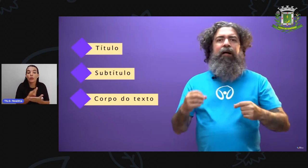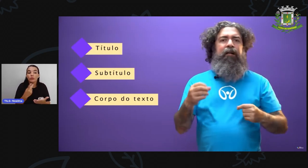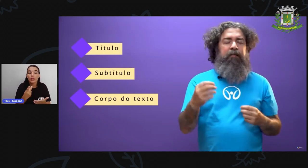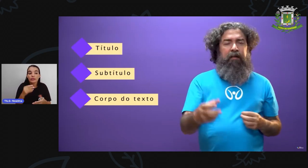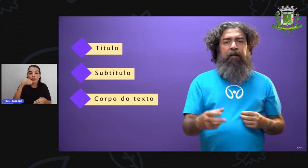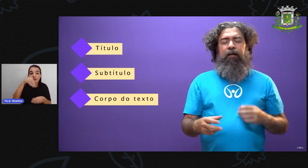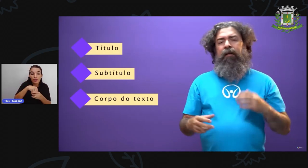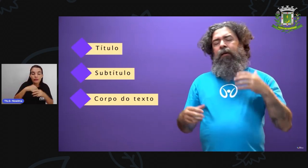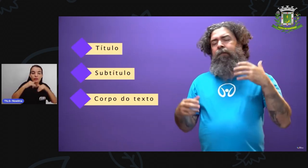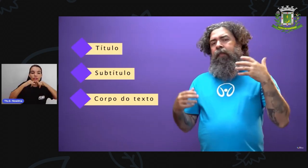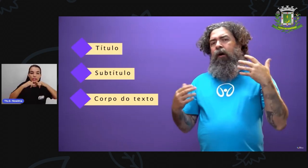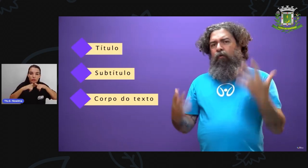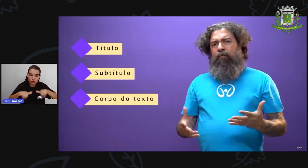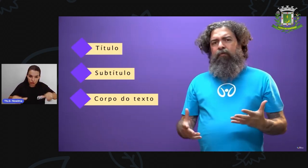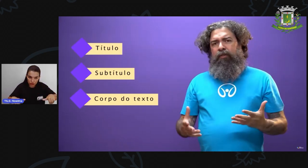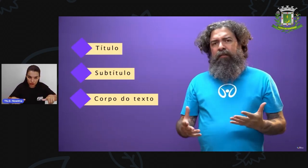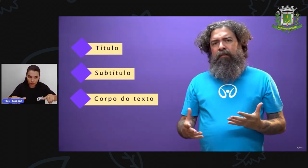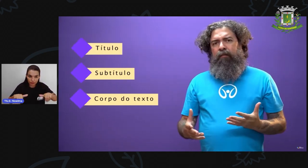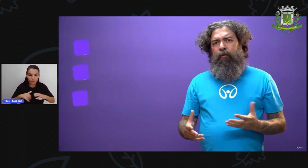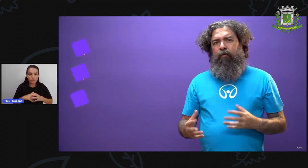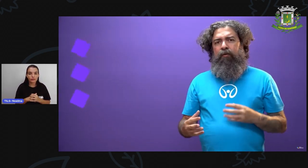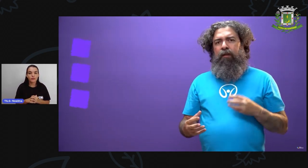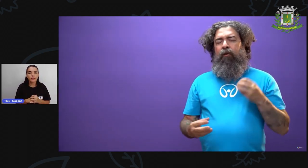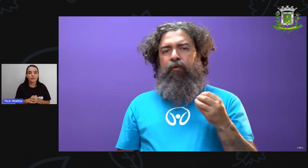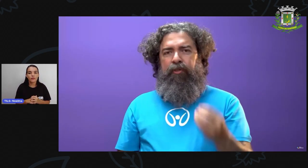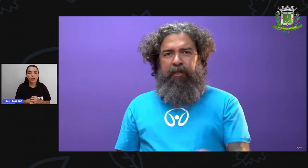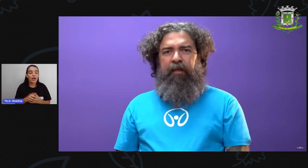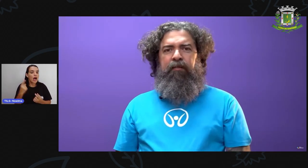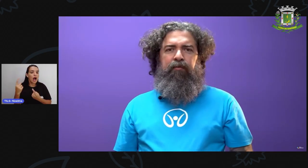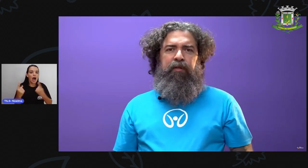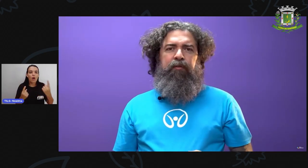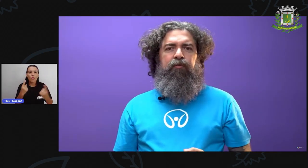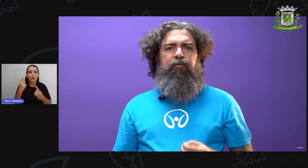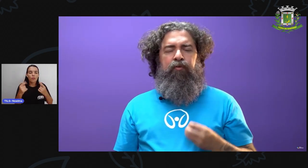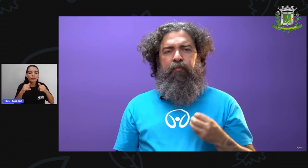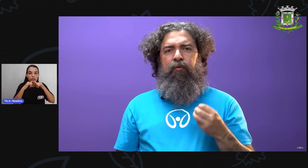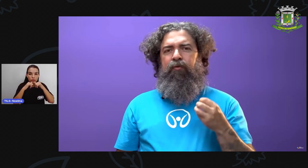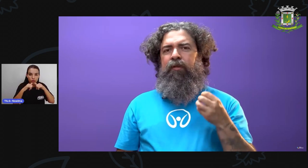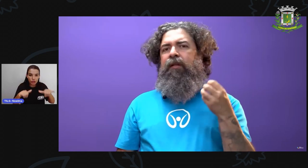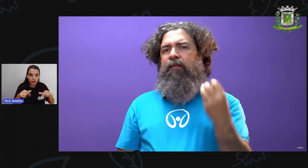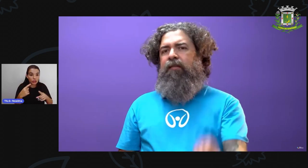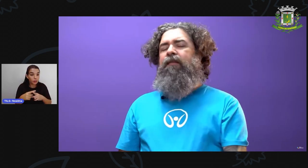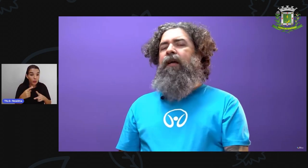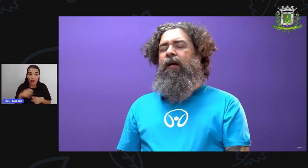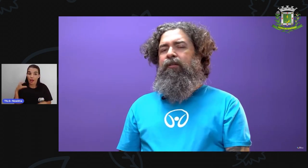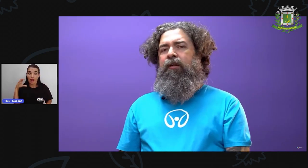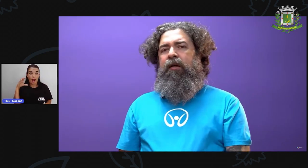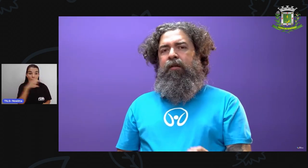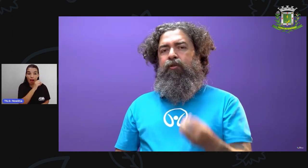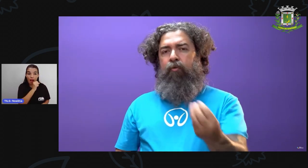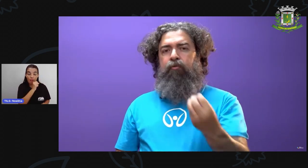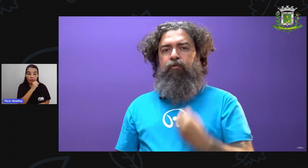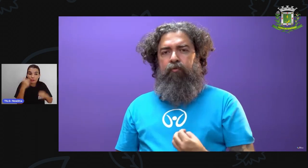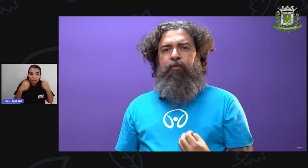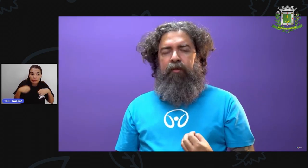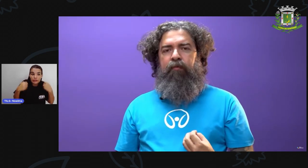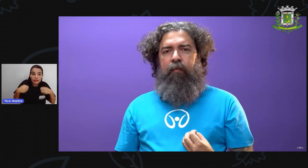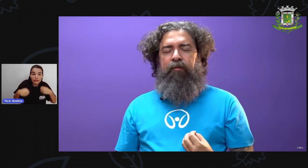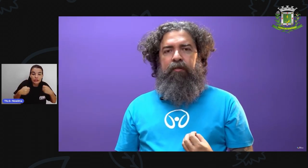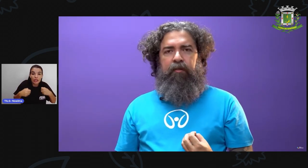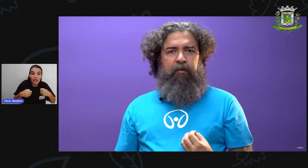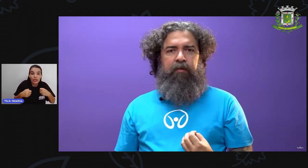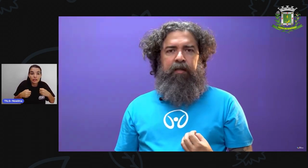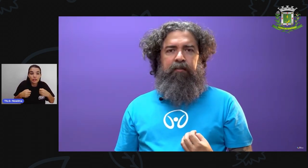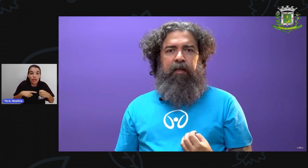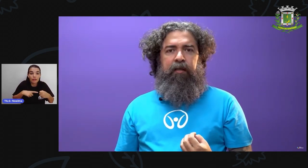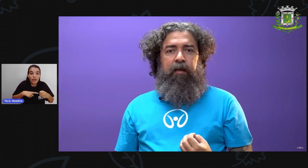alguns detalhes. Algumas notícias, por conta da urgência dos assuntos, por conta da necessidade de consumo de